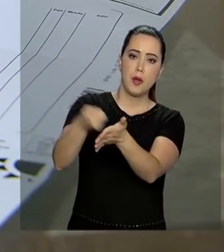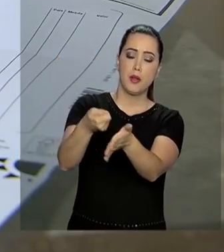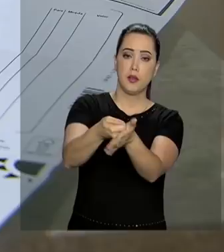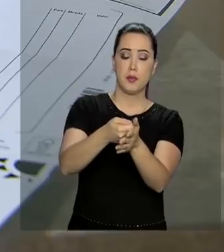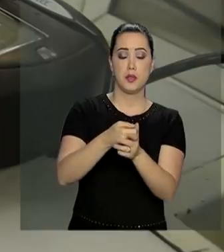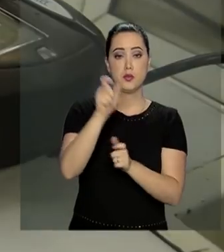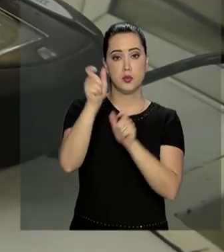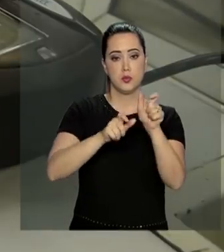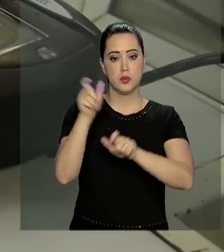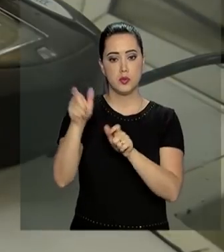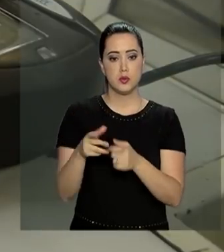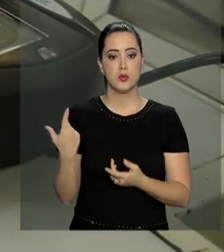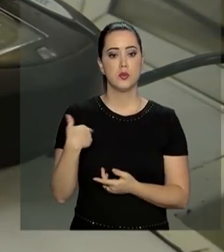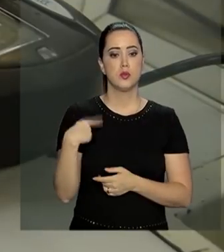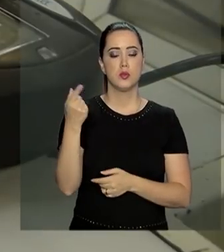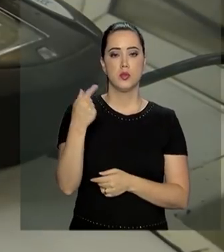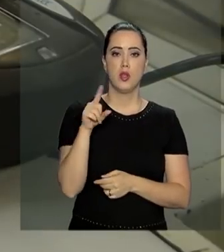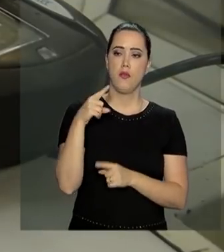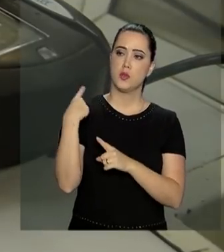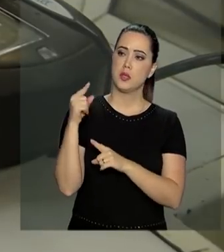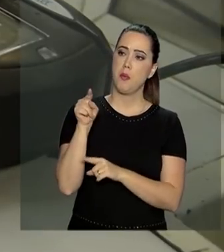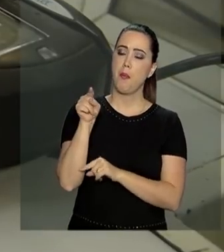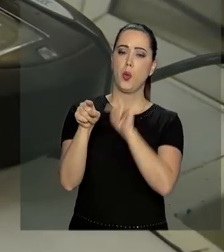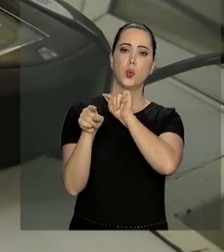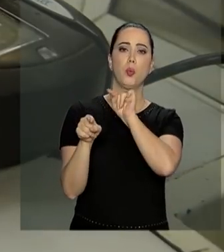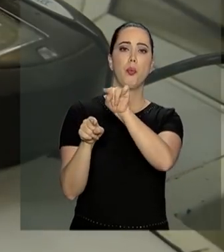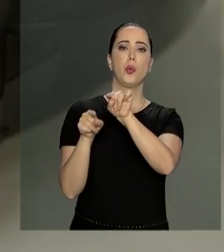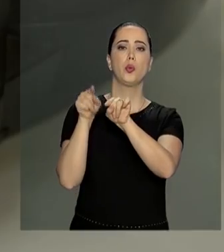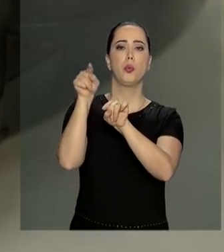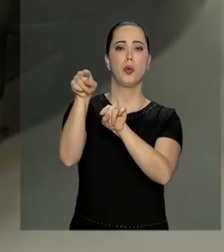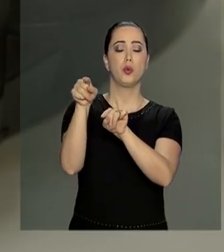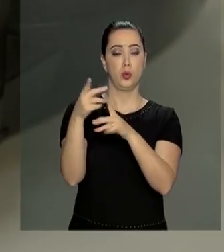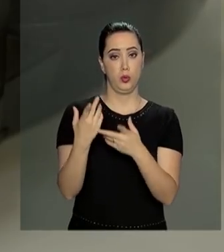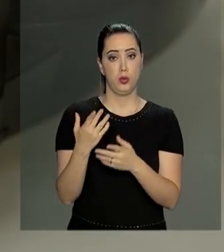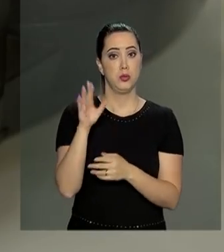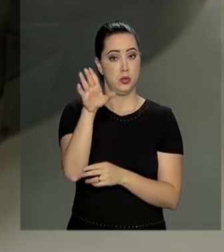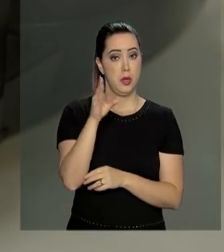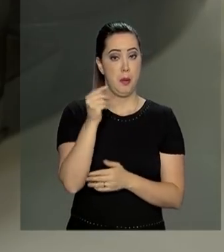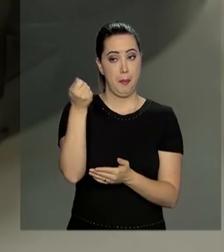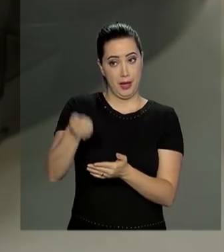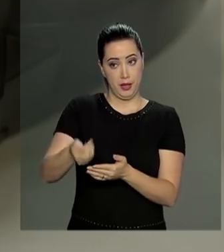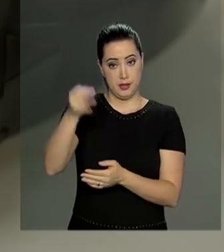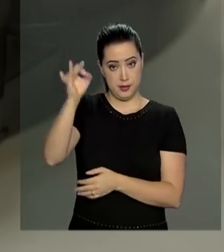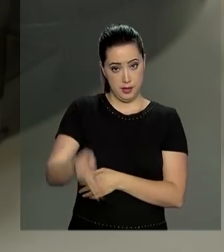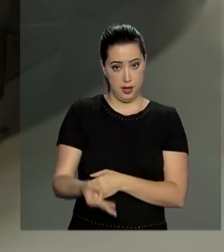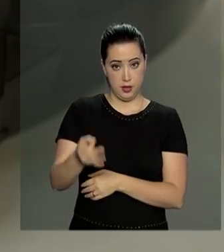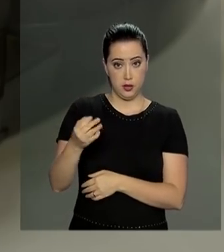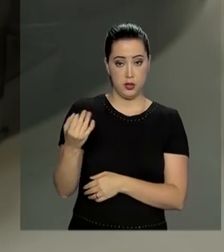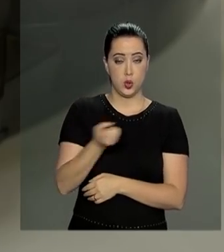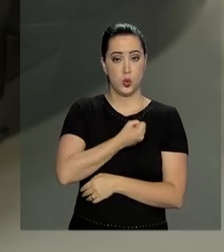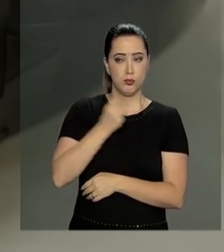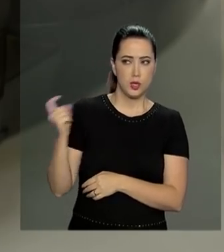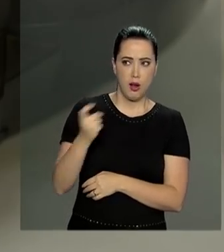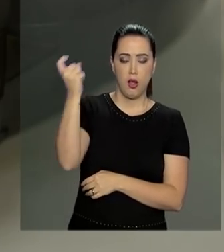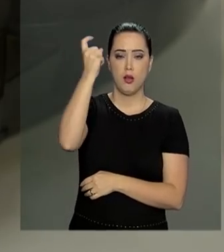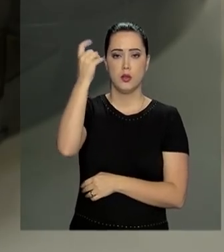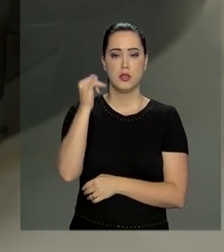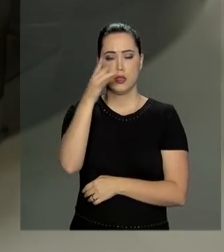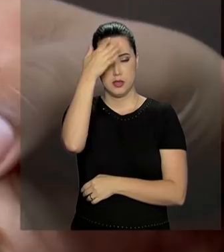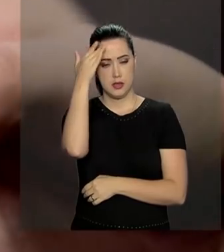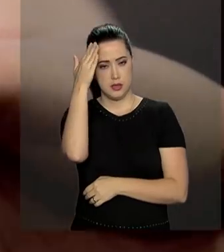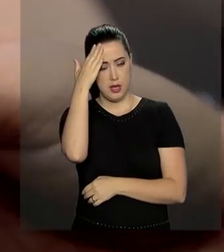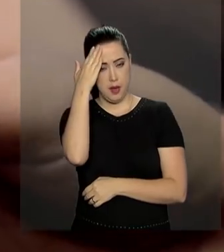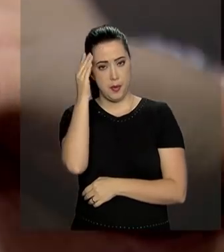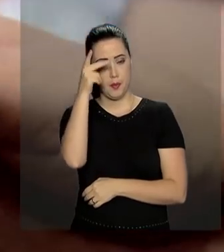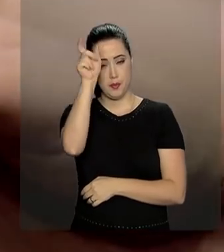dos consumidores, que vão receber uma pontuação. Quem paga em dia tem a nota mais alta. Sabe quando a pessoa está endividada e o nome